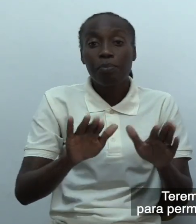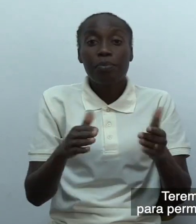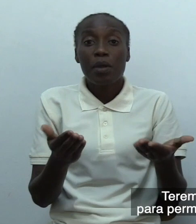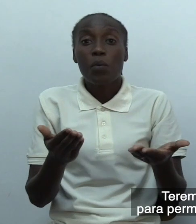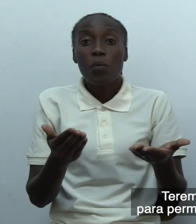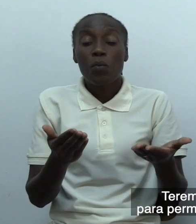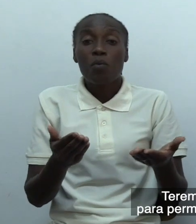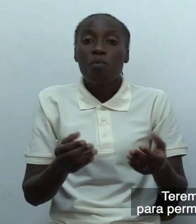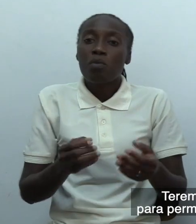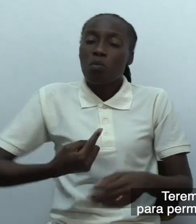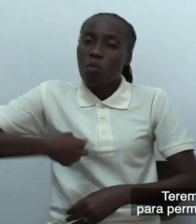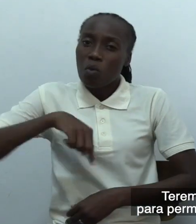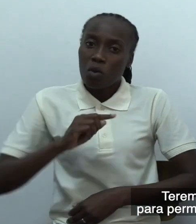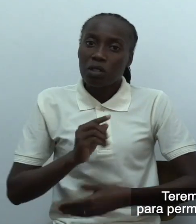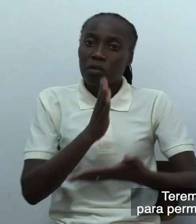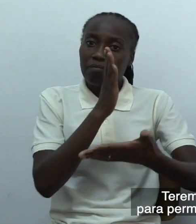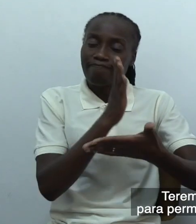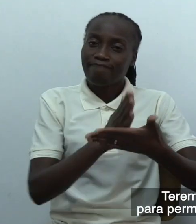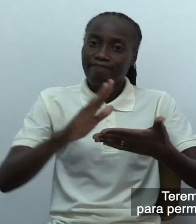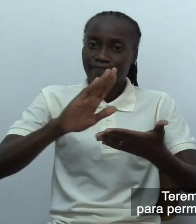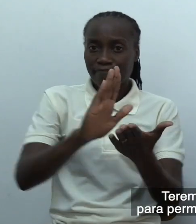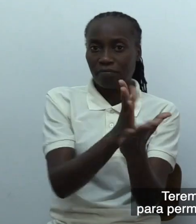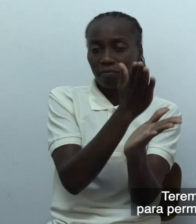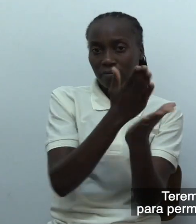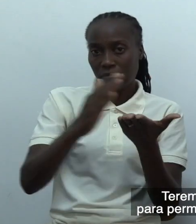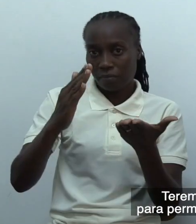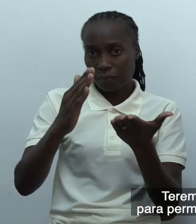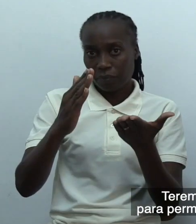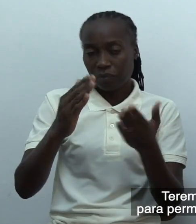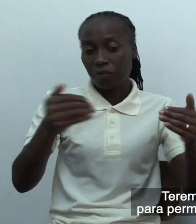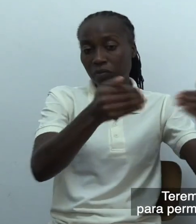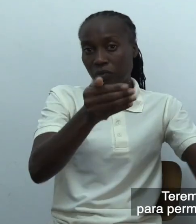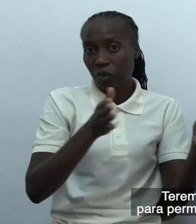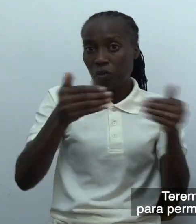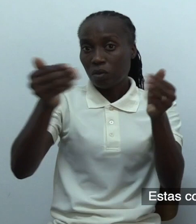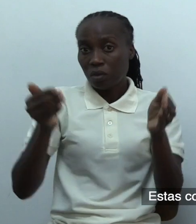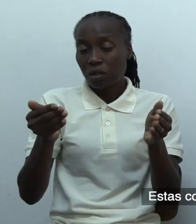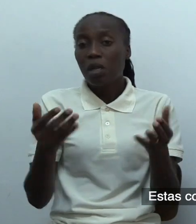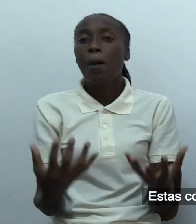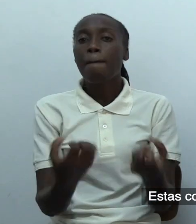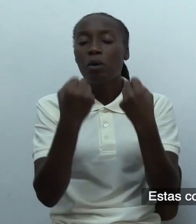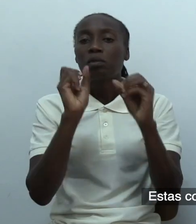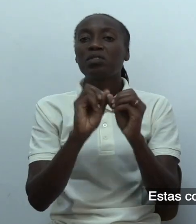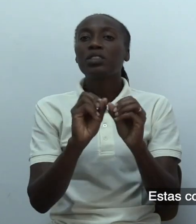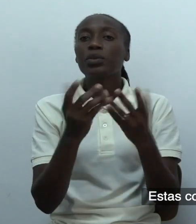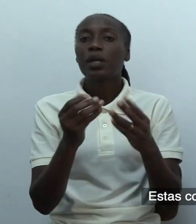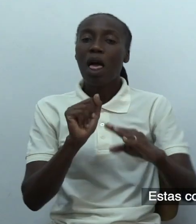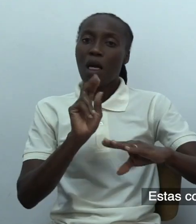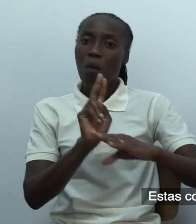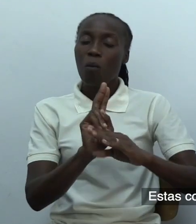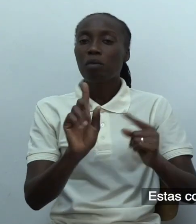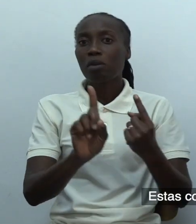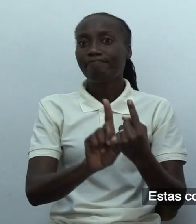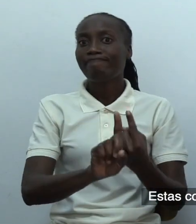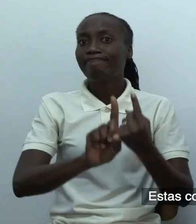para permitir o descessamento social. Essas condições